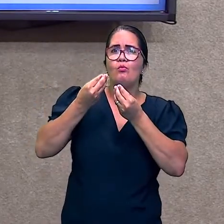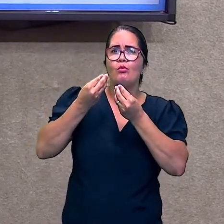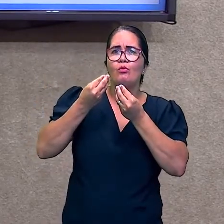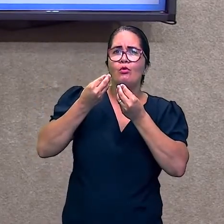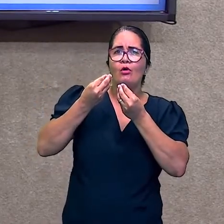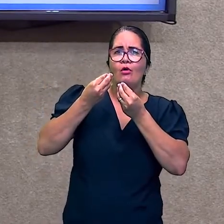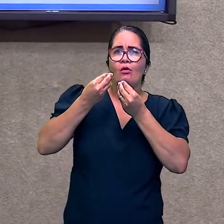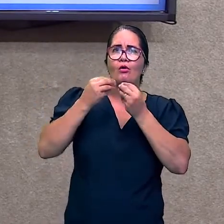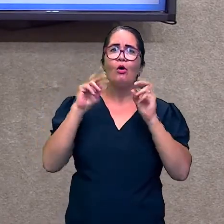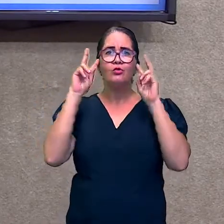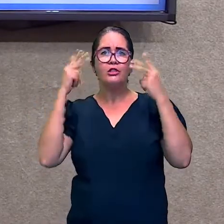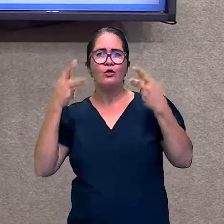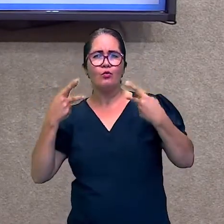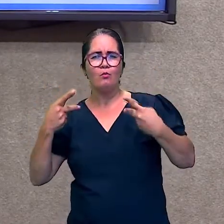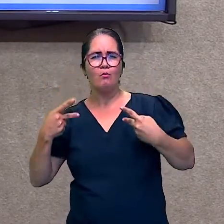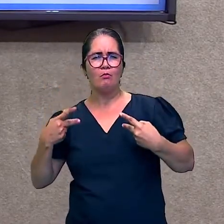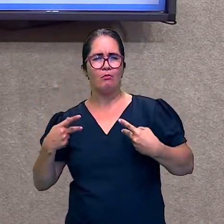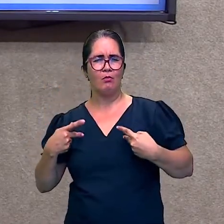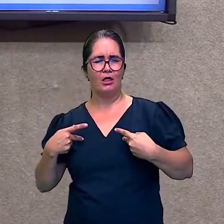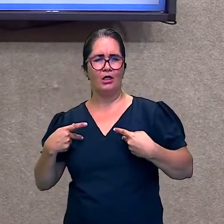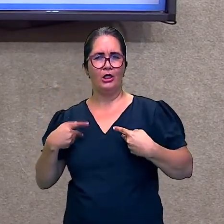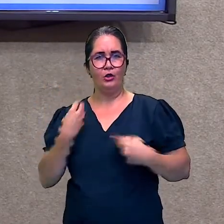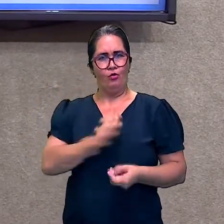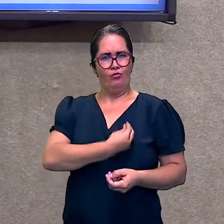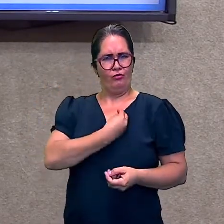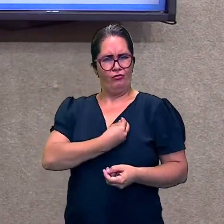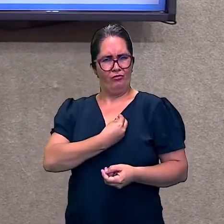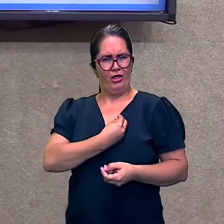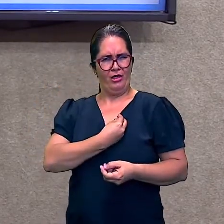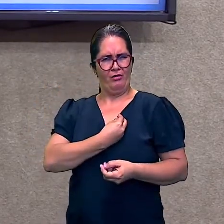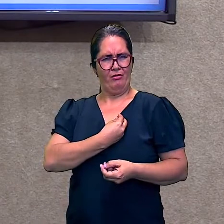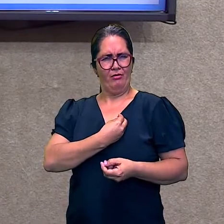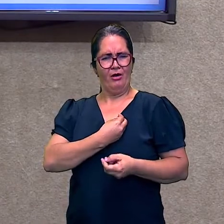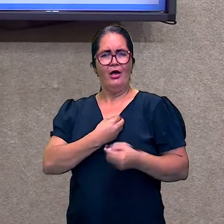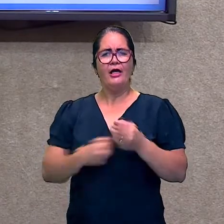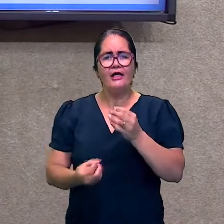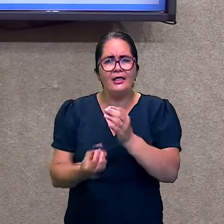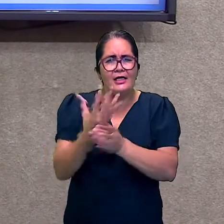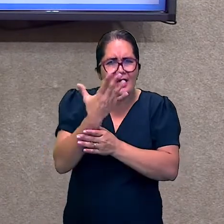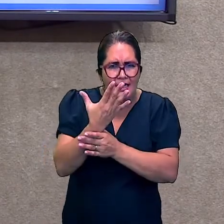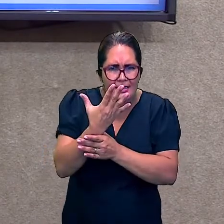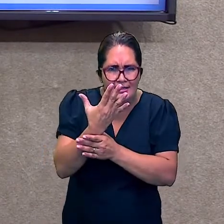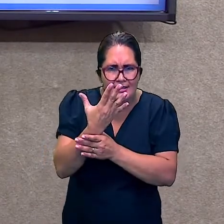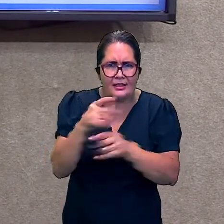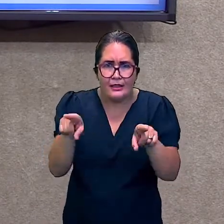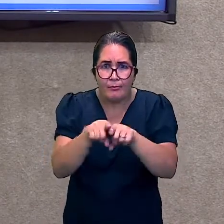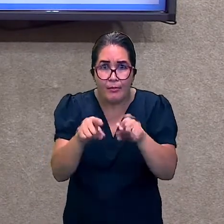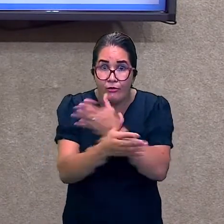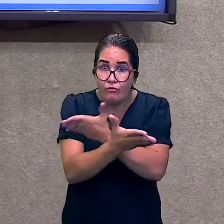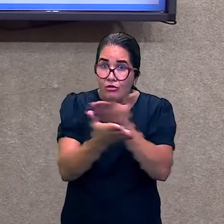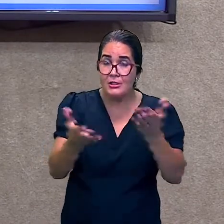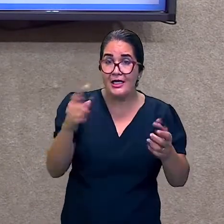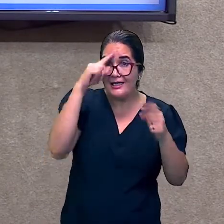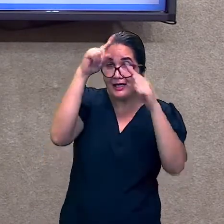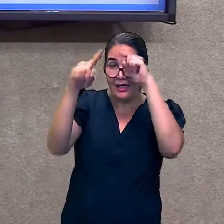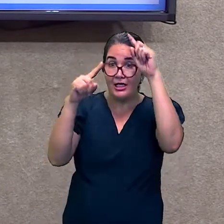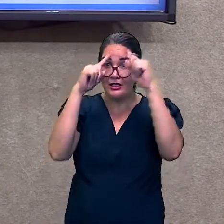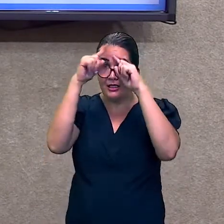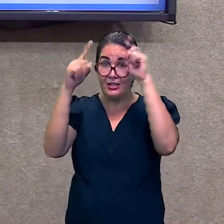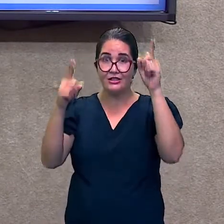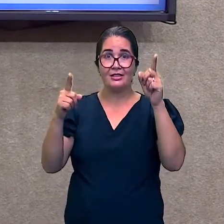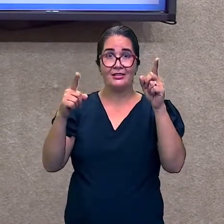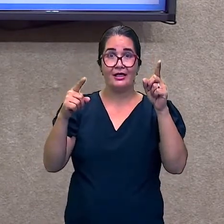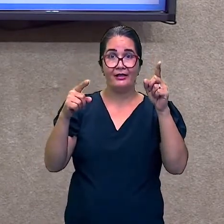trabalho. Um poema. Ou criasse algum objeto. Dentro. Dessas três